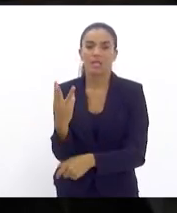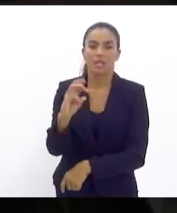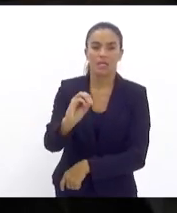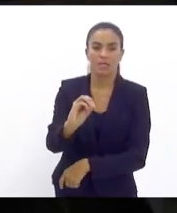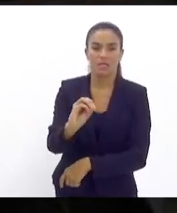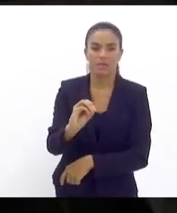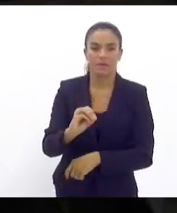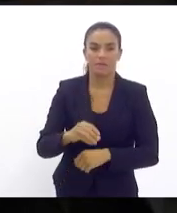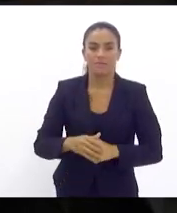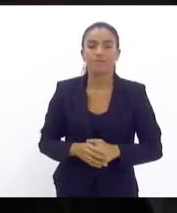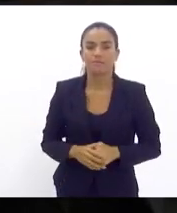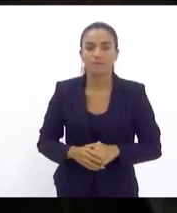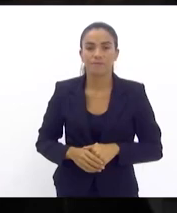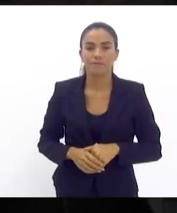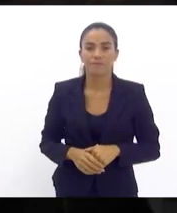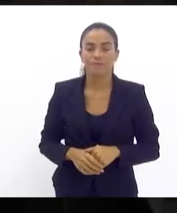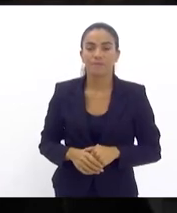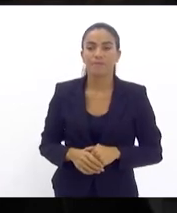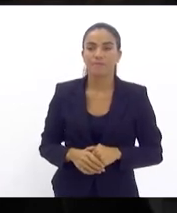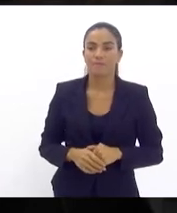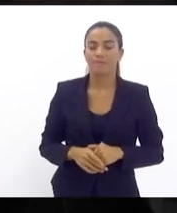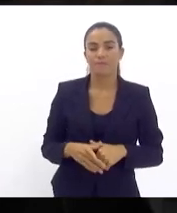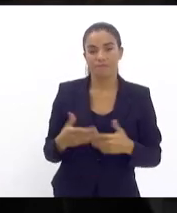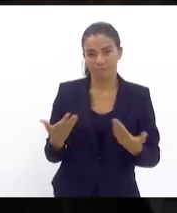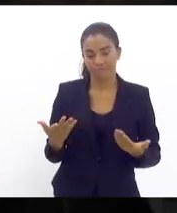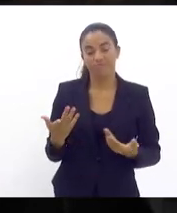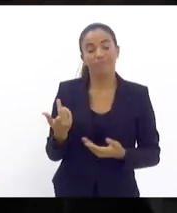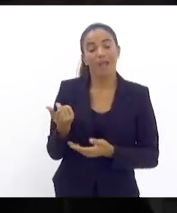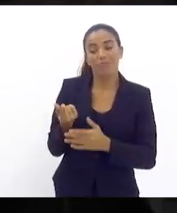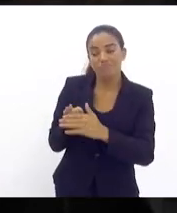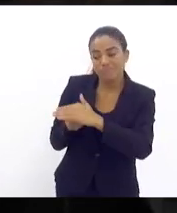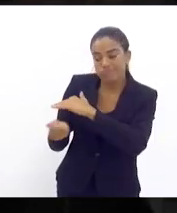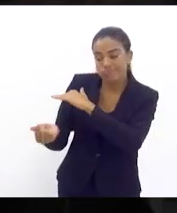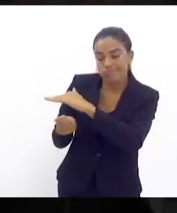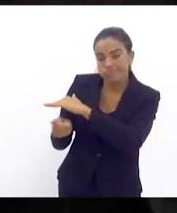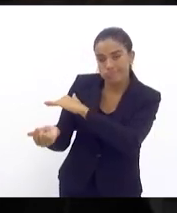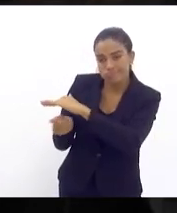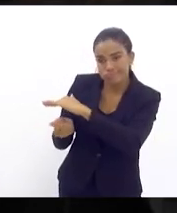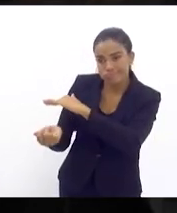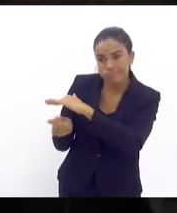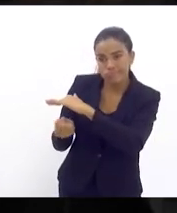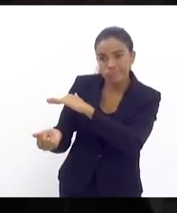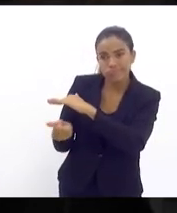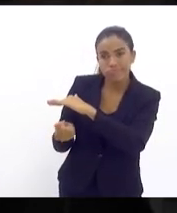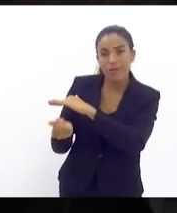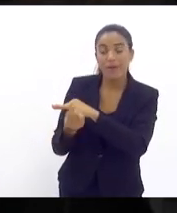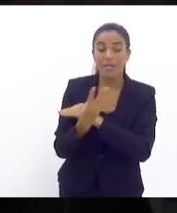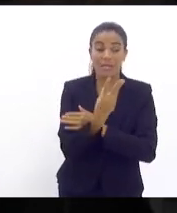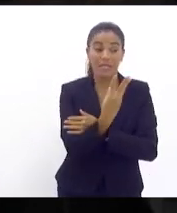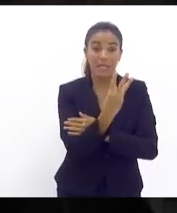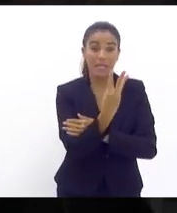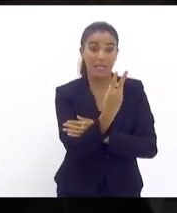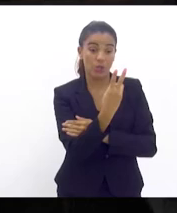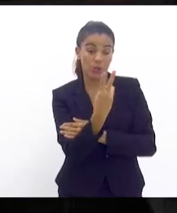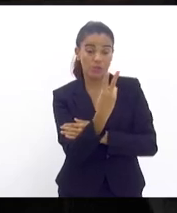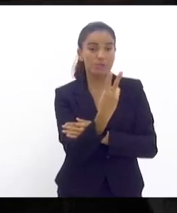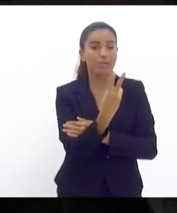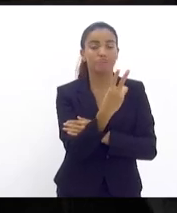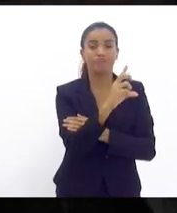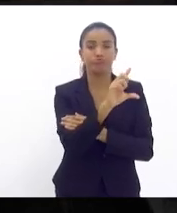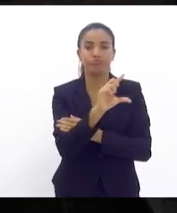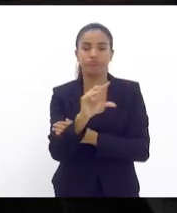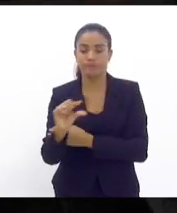2 de Fundo Estadual de Combate à Pobreza. Desculpe, reduziram de 32 para 18.